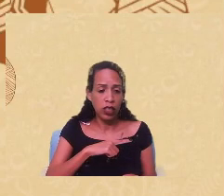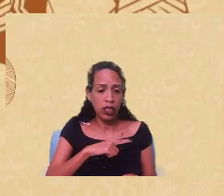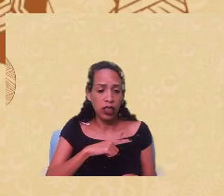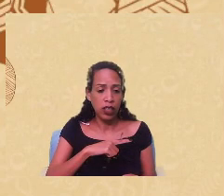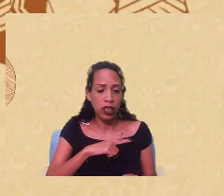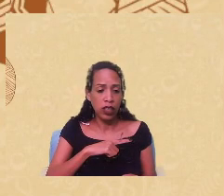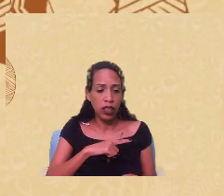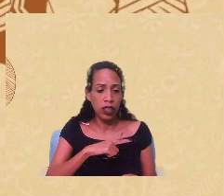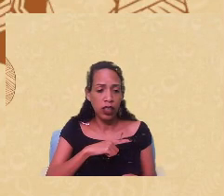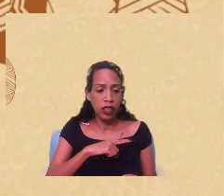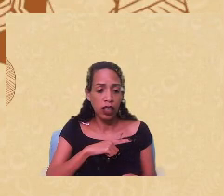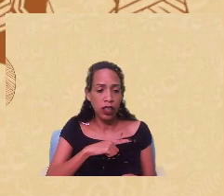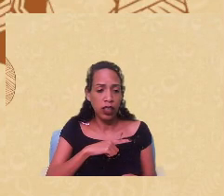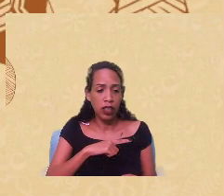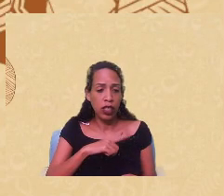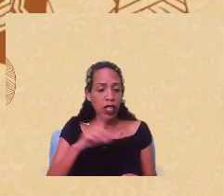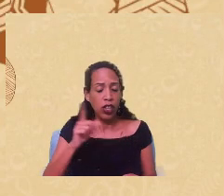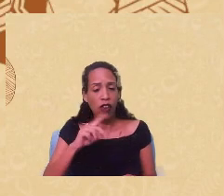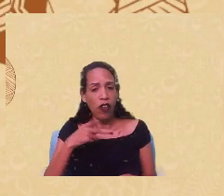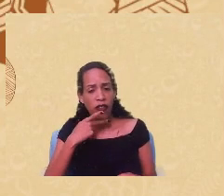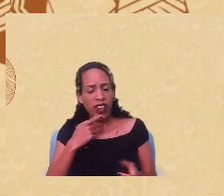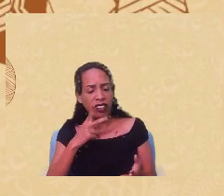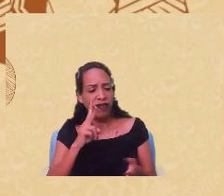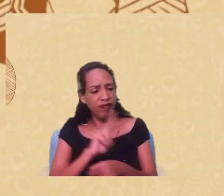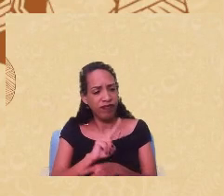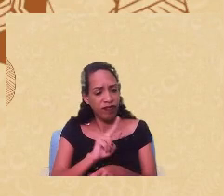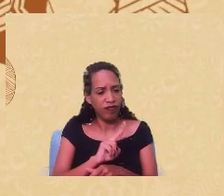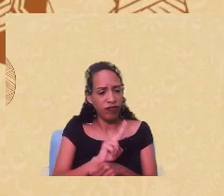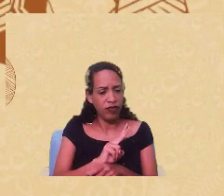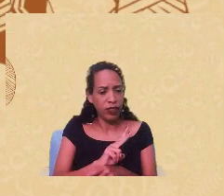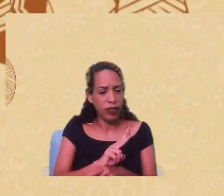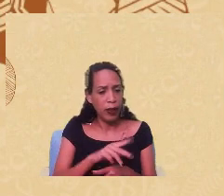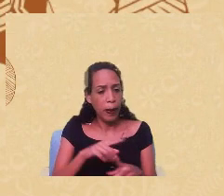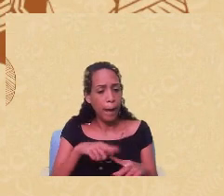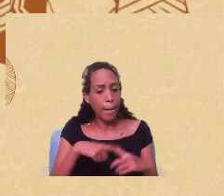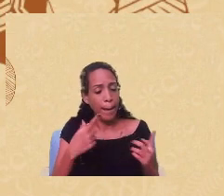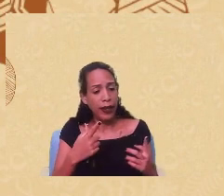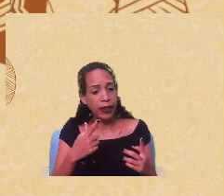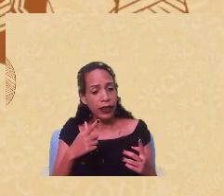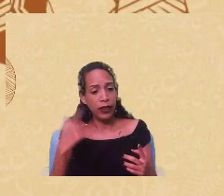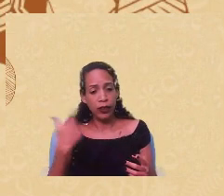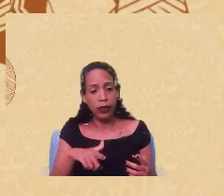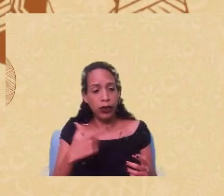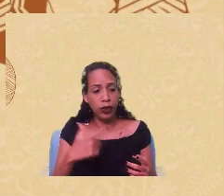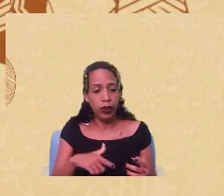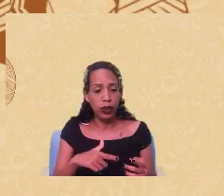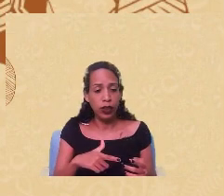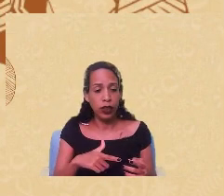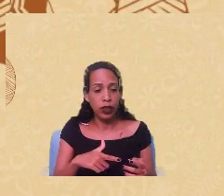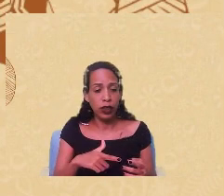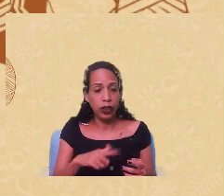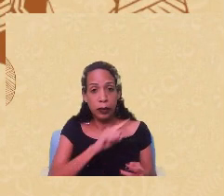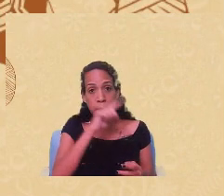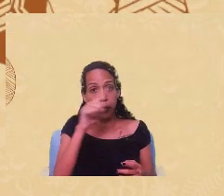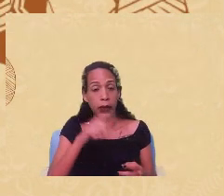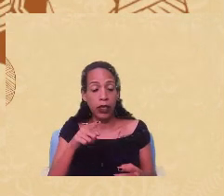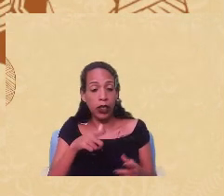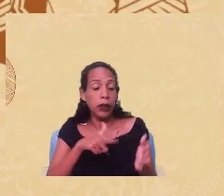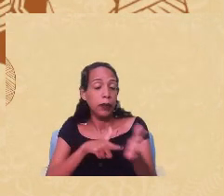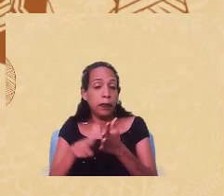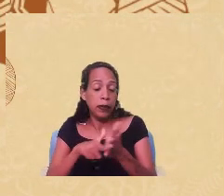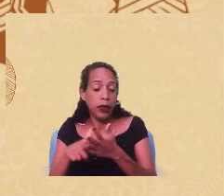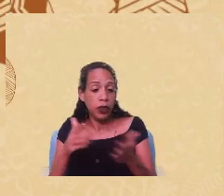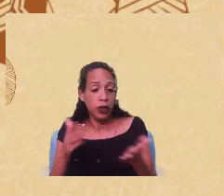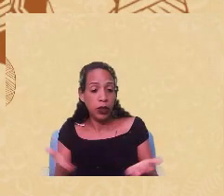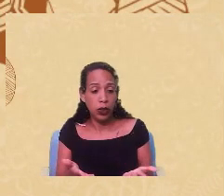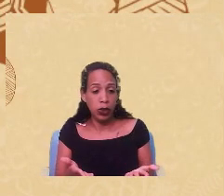não vou dizer que vigentes que elas estão vigentes também mas que não estão aí sendo trocadas largamente estão